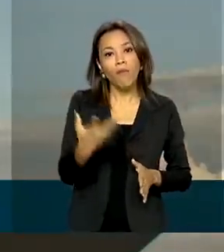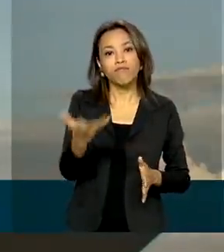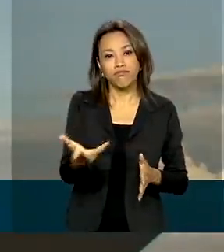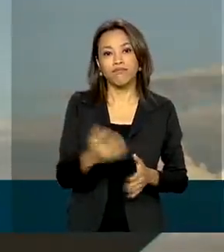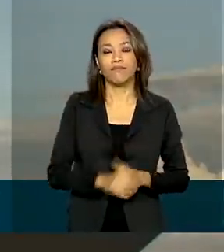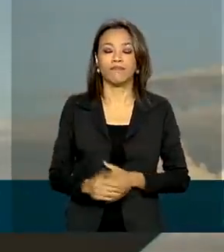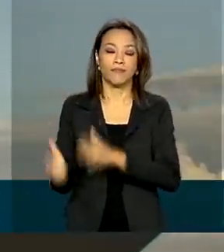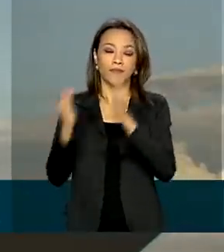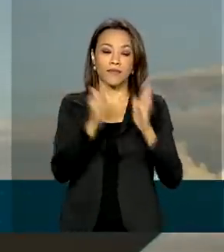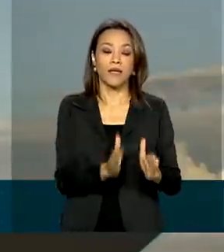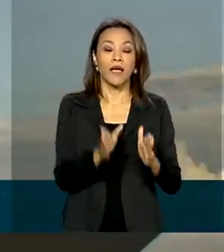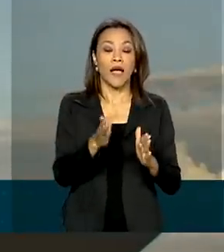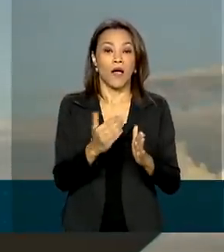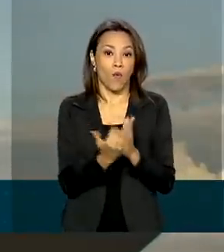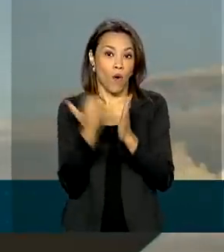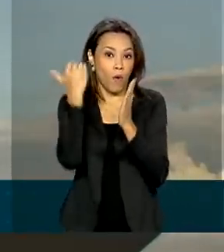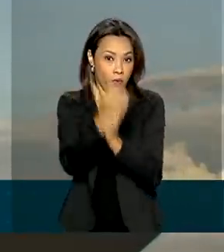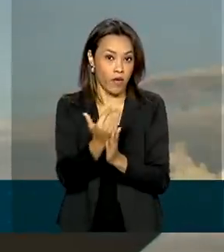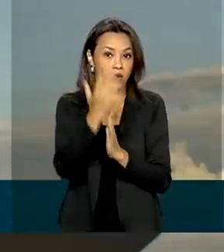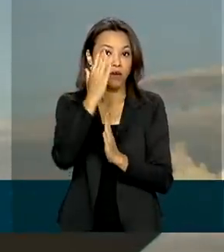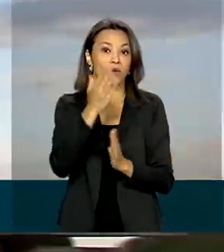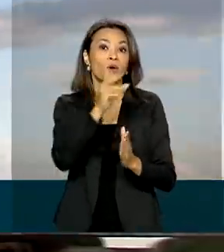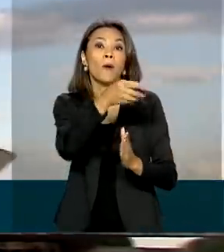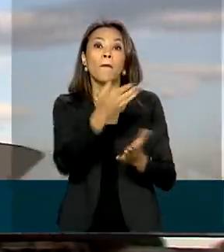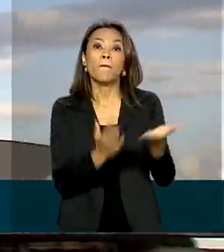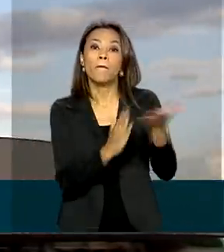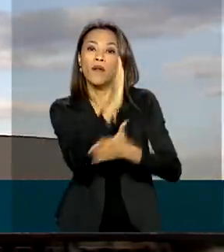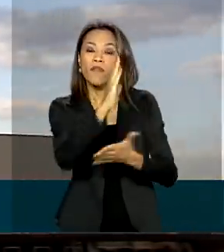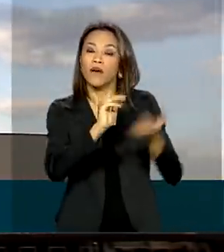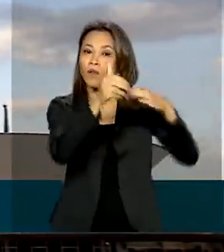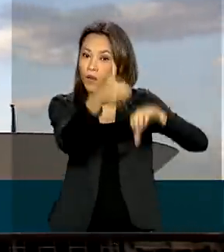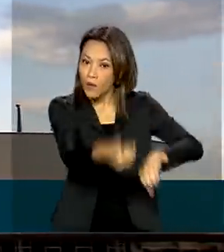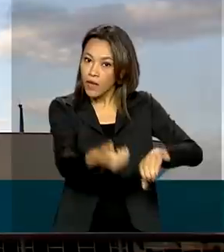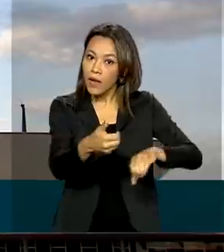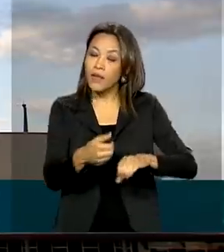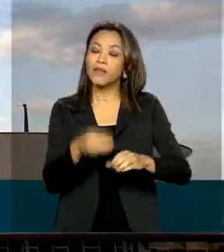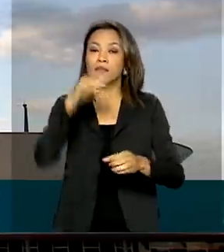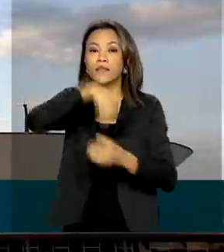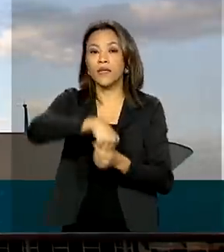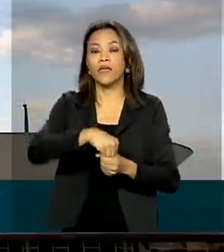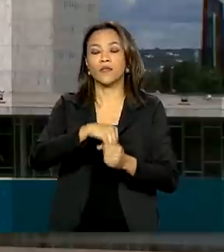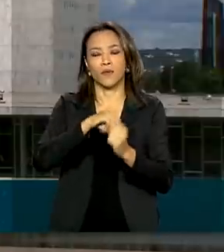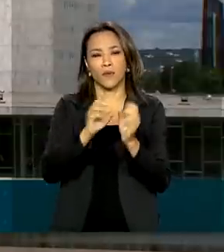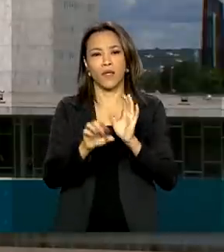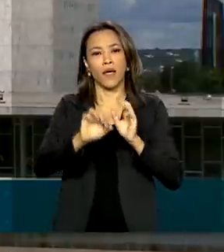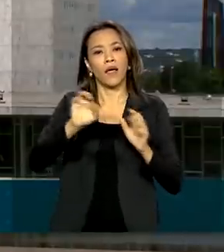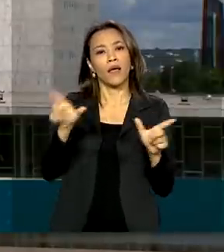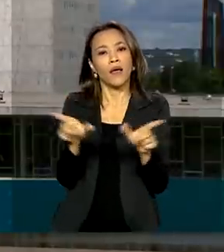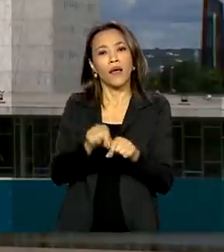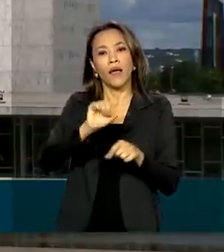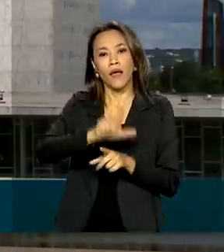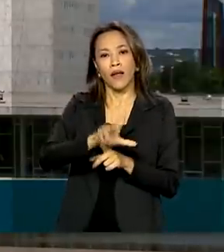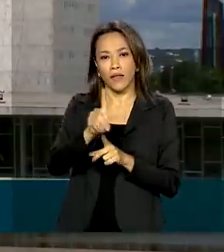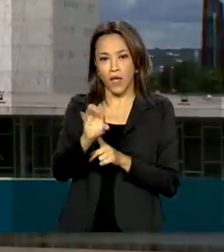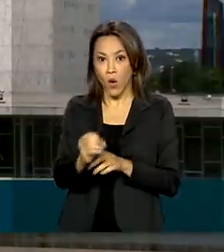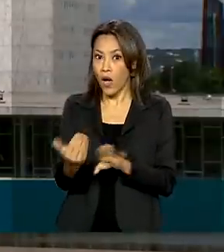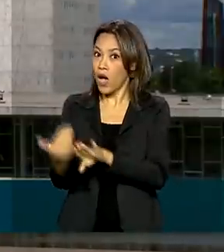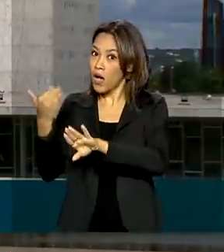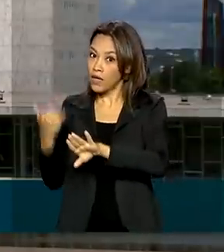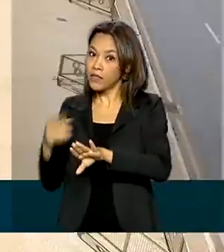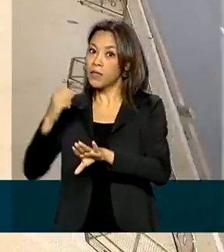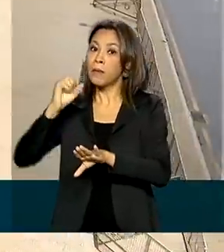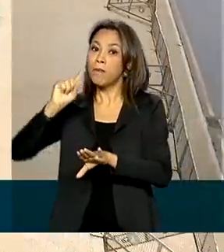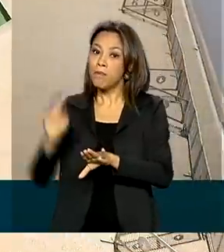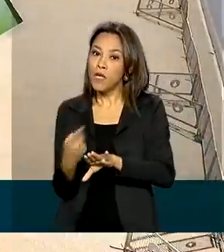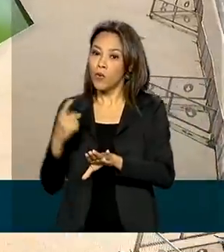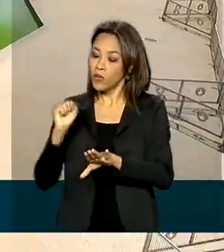previsão de aumento inicial aprovada pelo Congresso na Lei de Diretrizes Orçamentárias, orçamentárias, a LDO, era de R$.088,00,